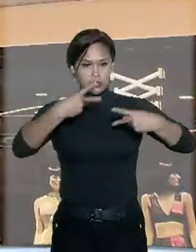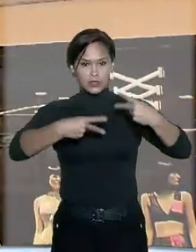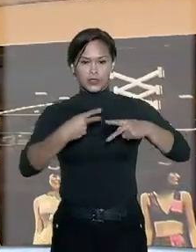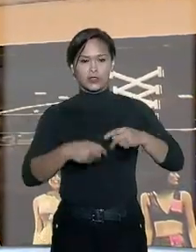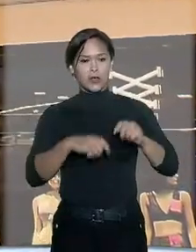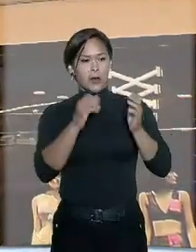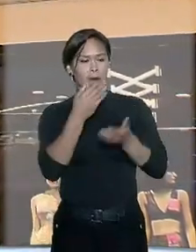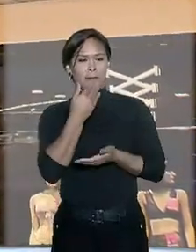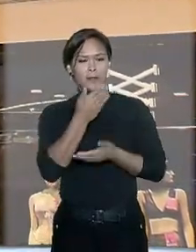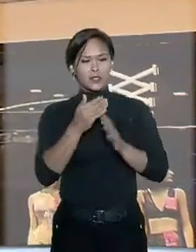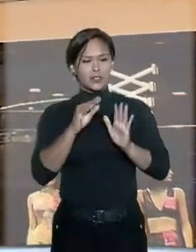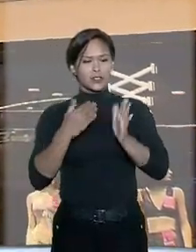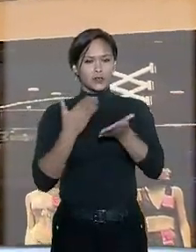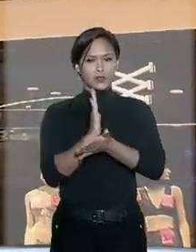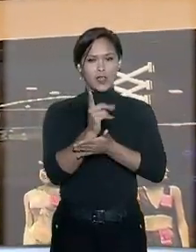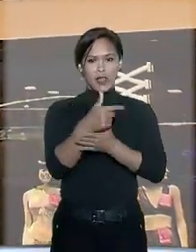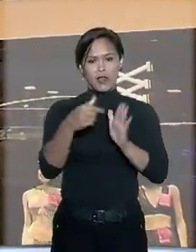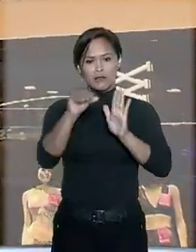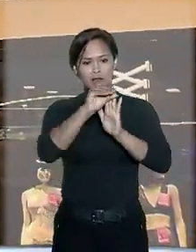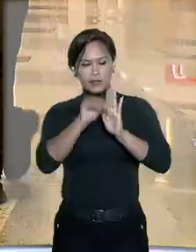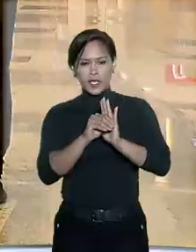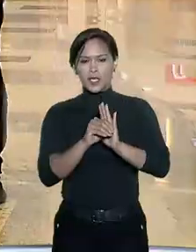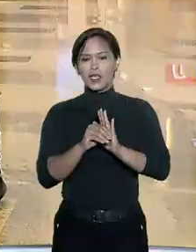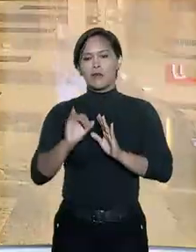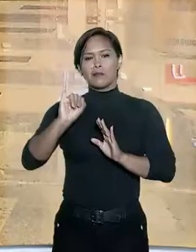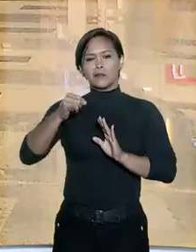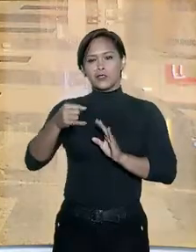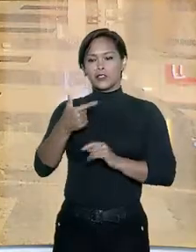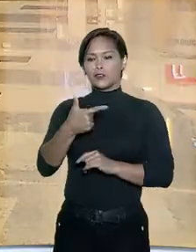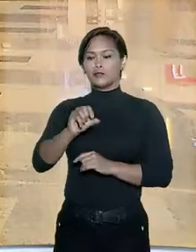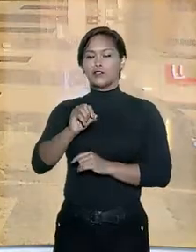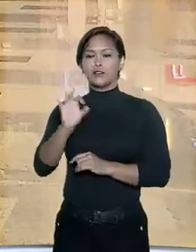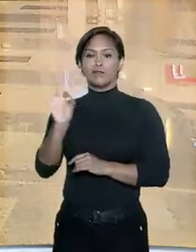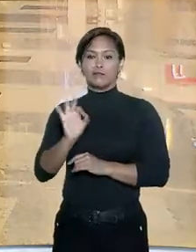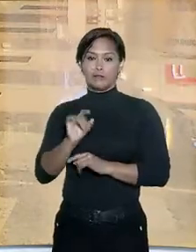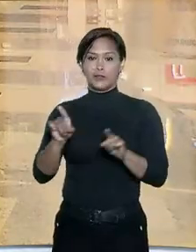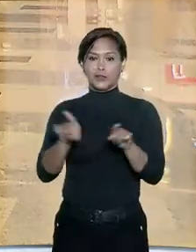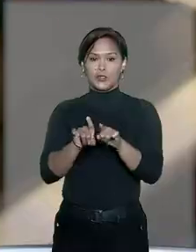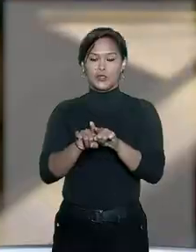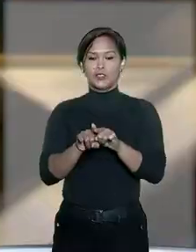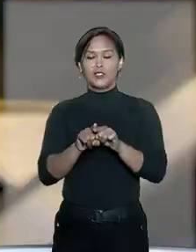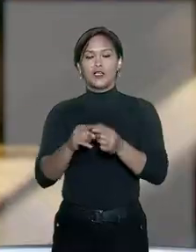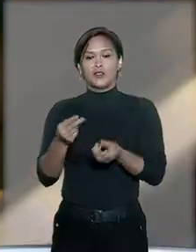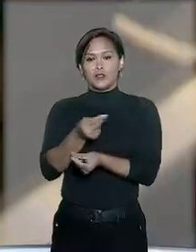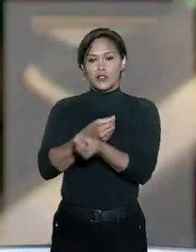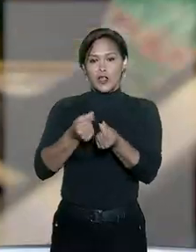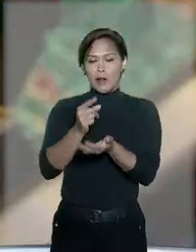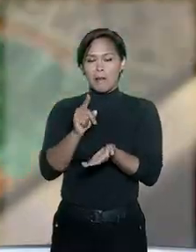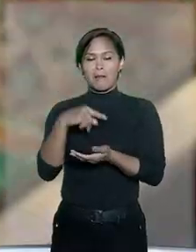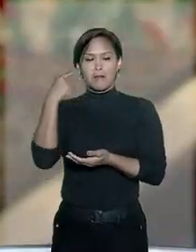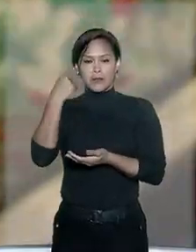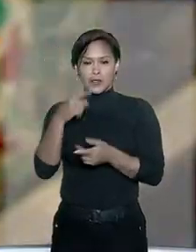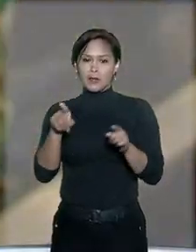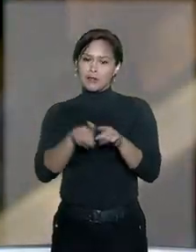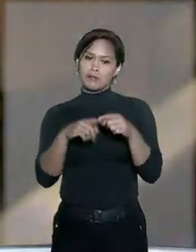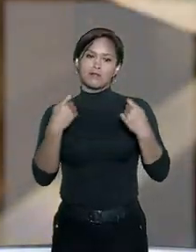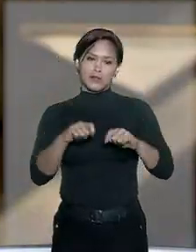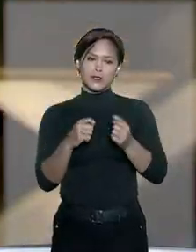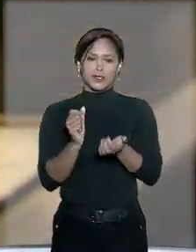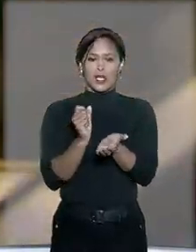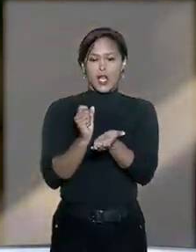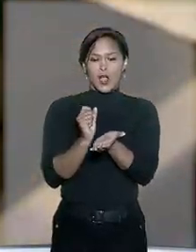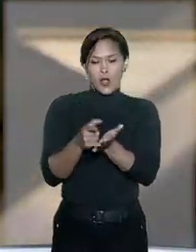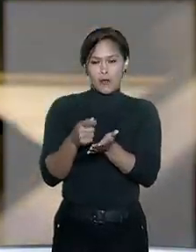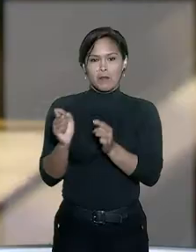validade de uma cláusula que previu o percentual de até 20% a título de honorários advocatícios, caso fosse necessário cobrar